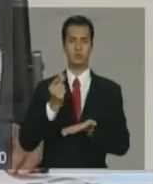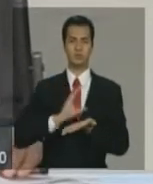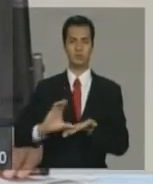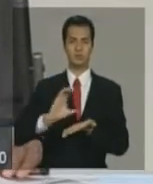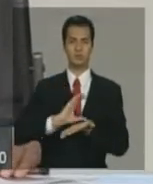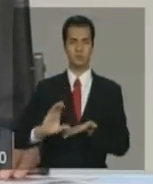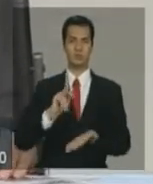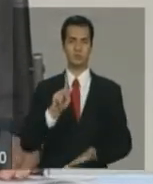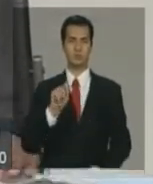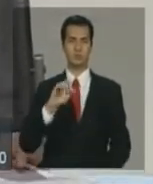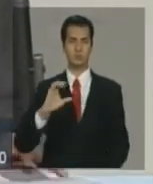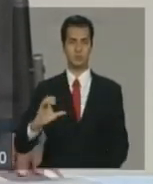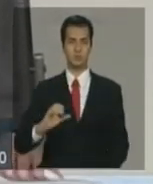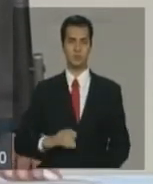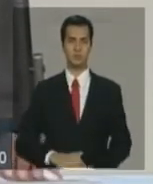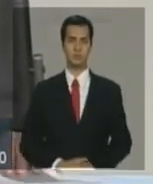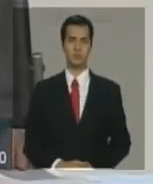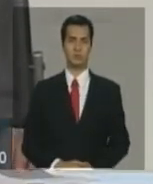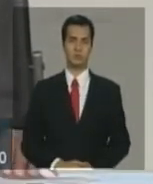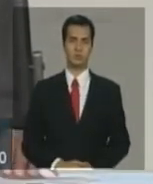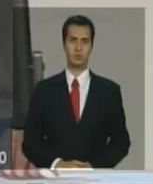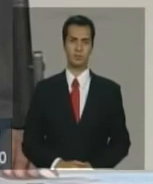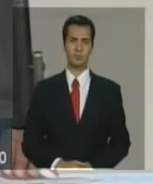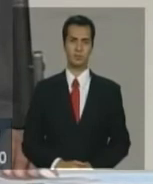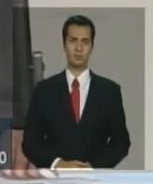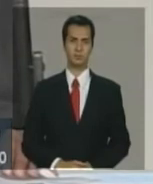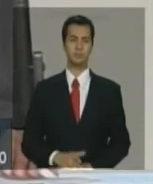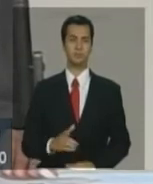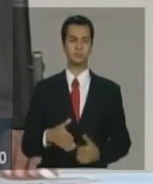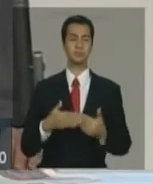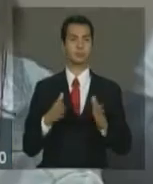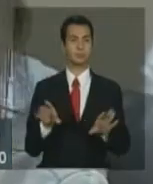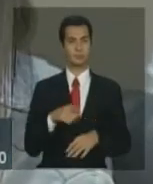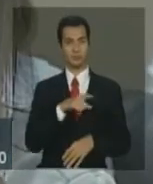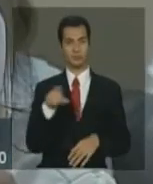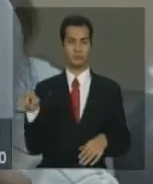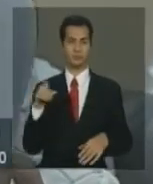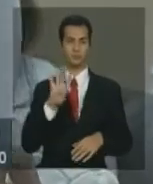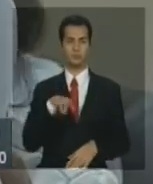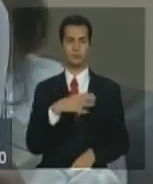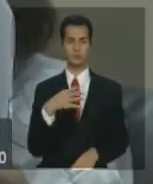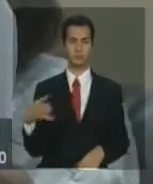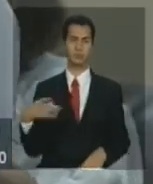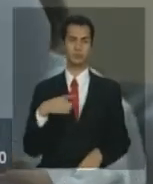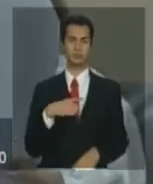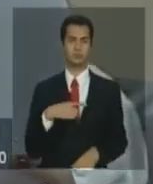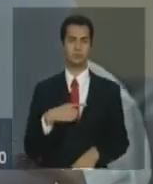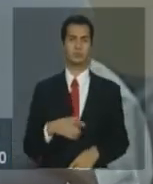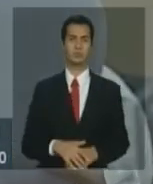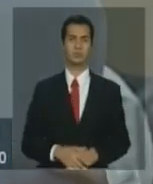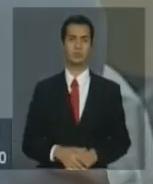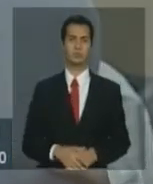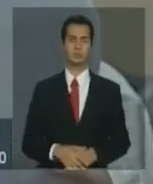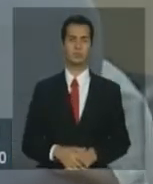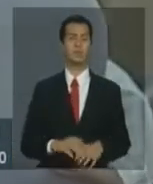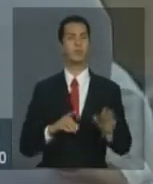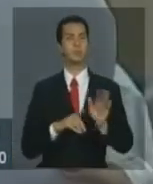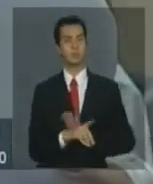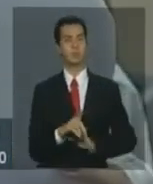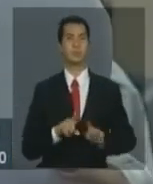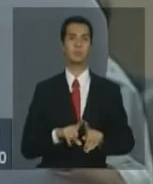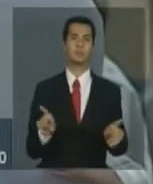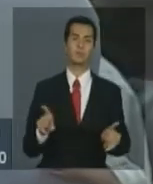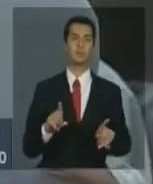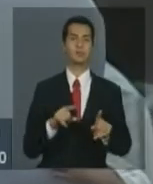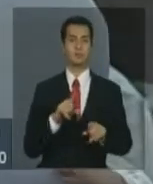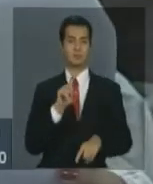O que... E está isso aberto dentro das panelas que vocês têm. Mas, mesmo assim, secretária, eu sei que a série foi ajustada, mas é